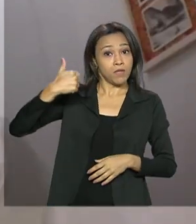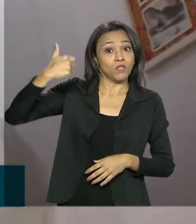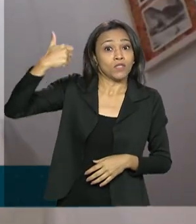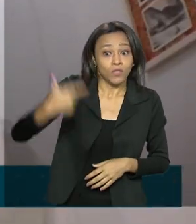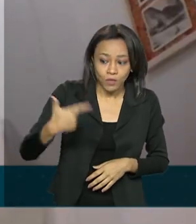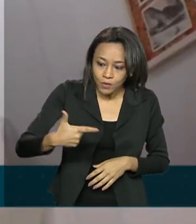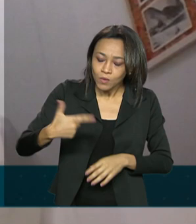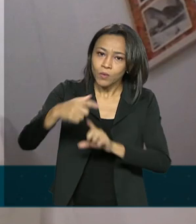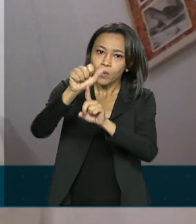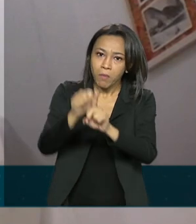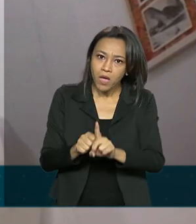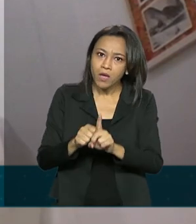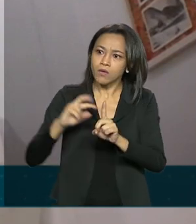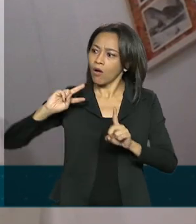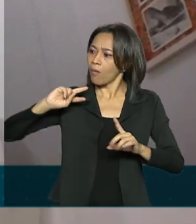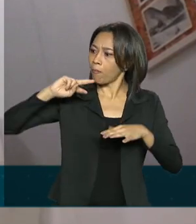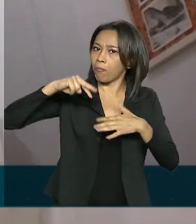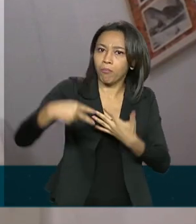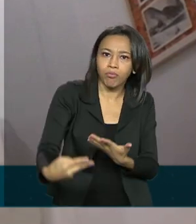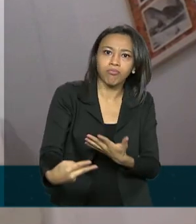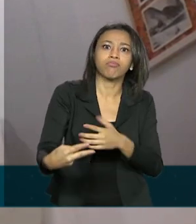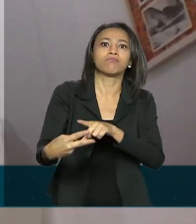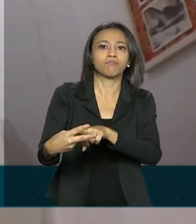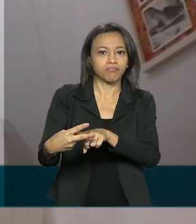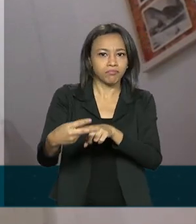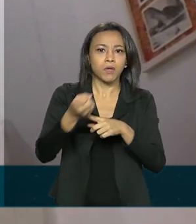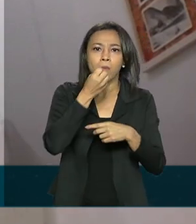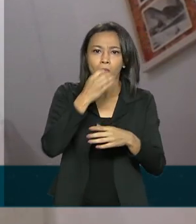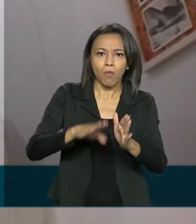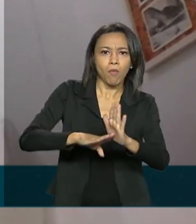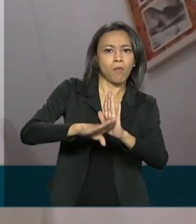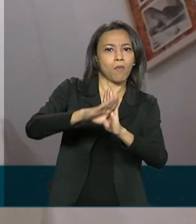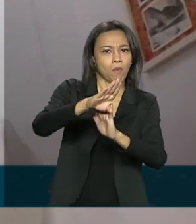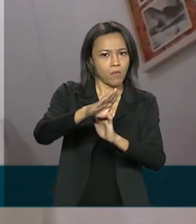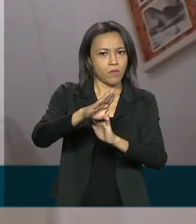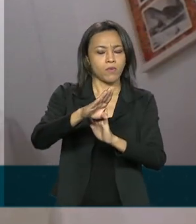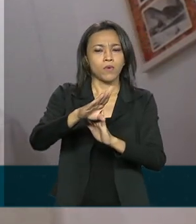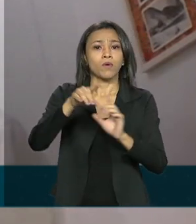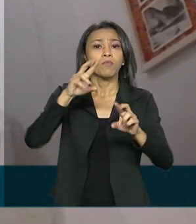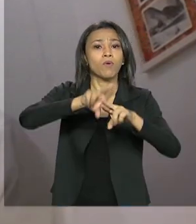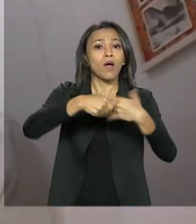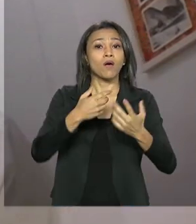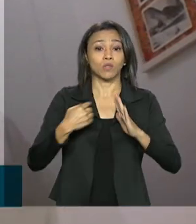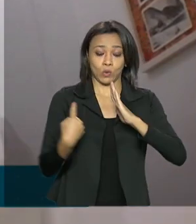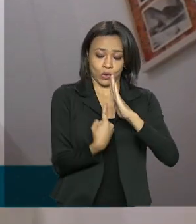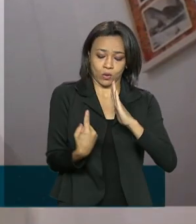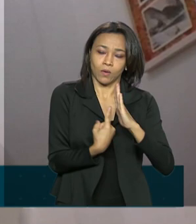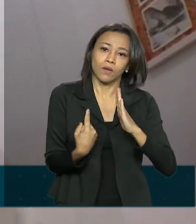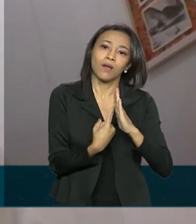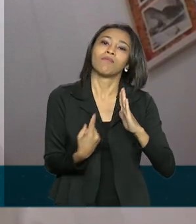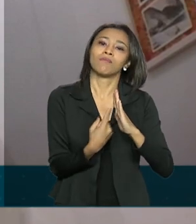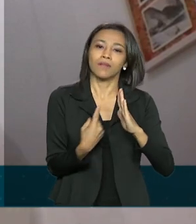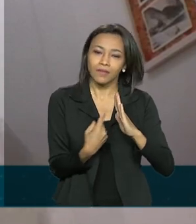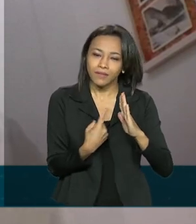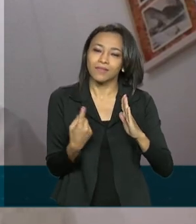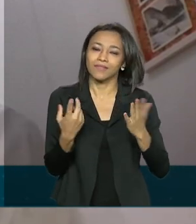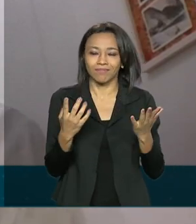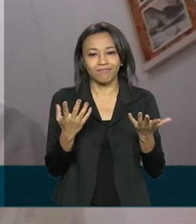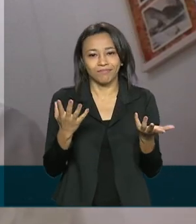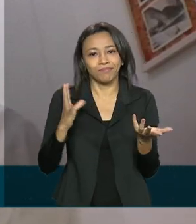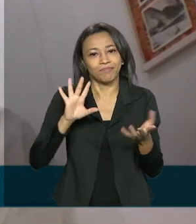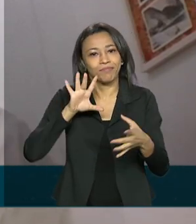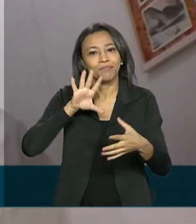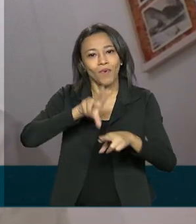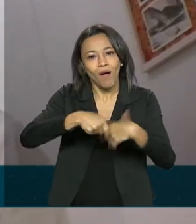resultados mostraram um menor impacto no comércio do quadro de isolamento social devido à atual pandemia